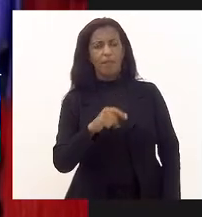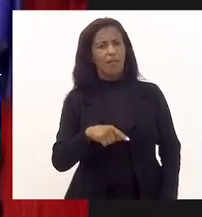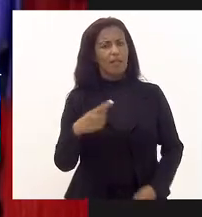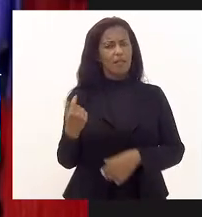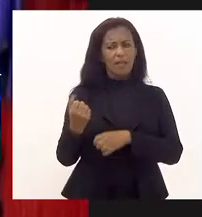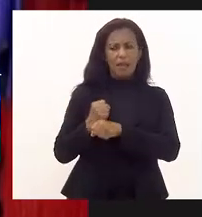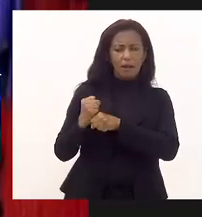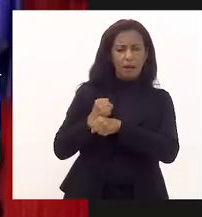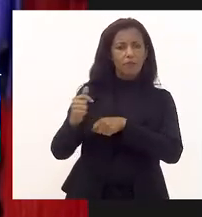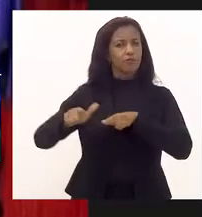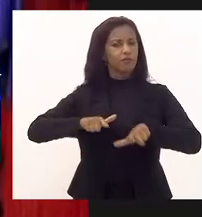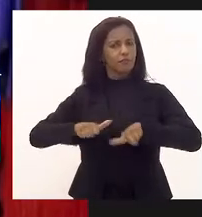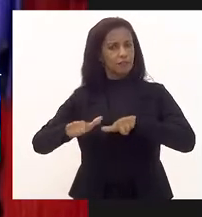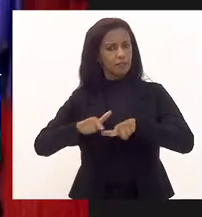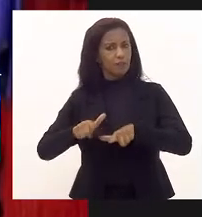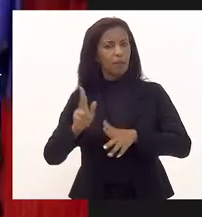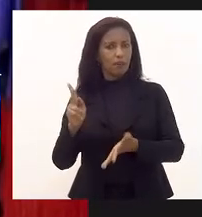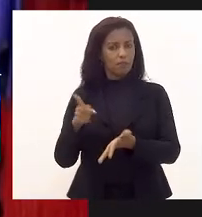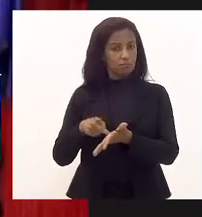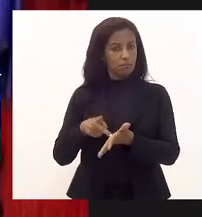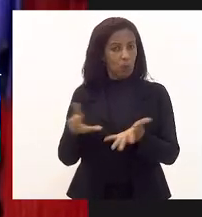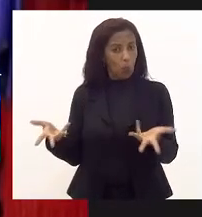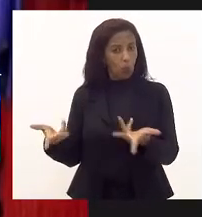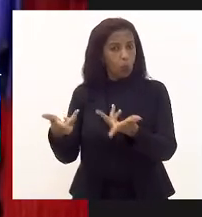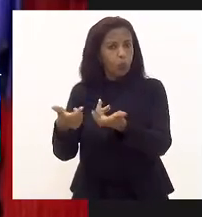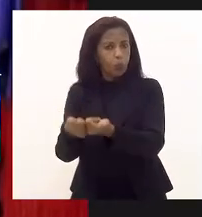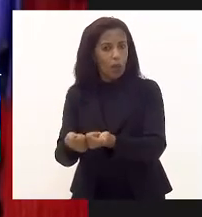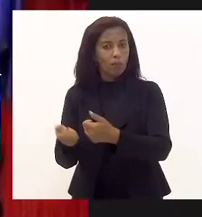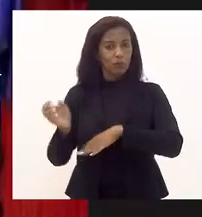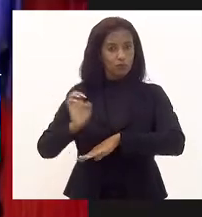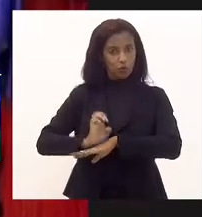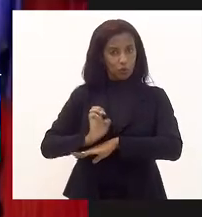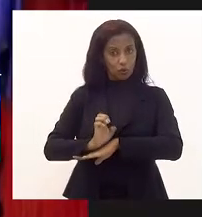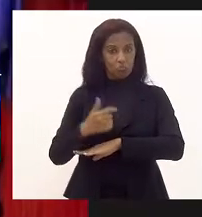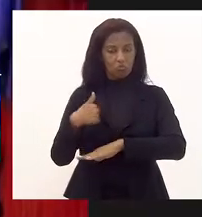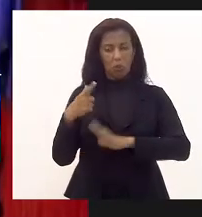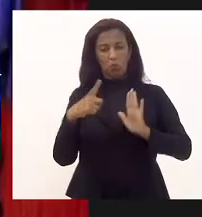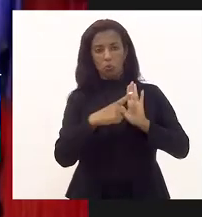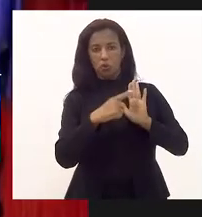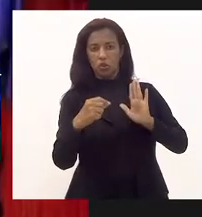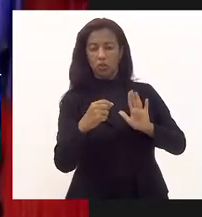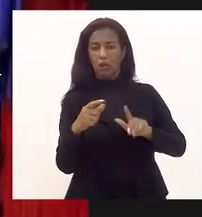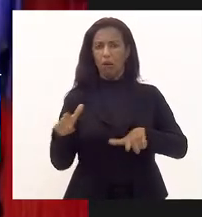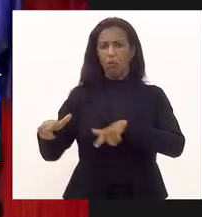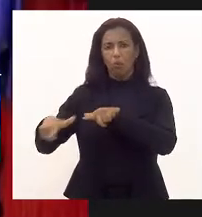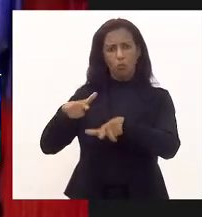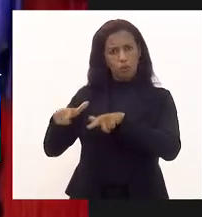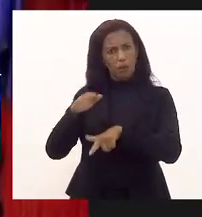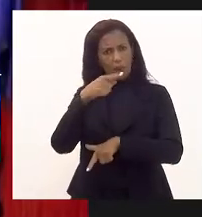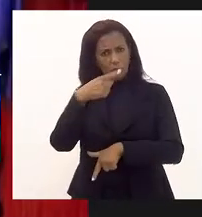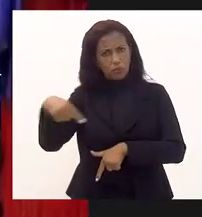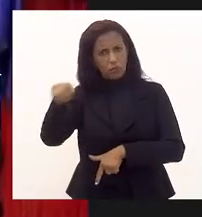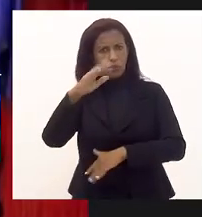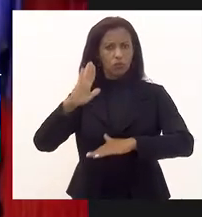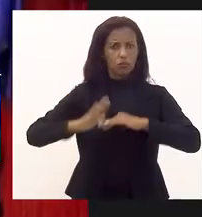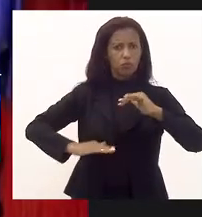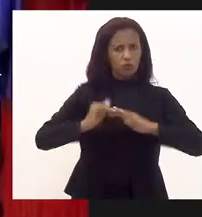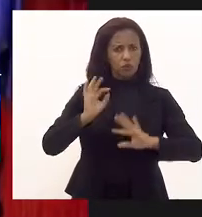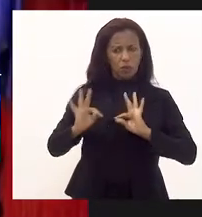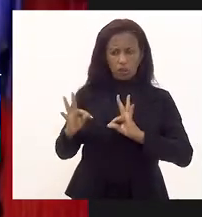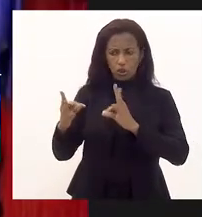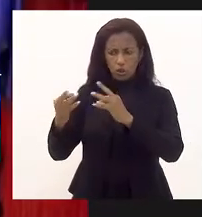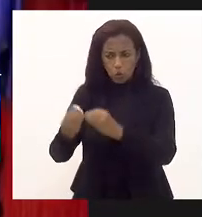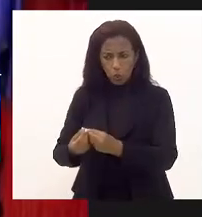realmente é um trabalho que eles fazem imprescindível para o nosso estado. Eu destaco aqui o trabalho lindo dos seus pesquisadores, de todos os